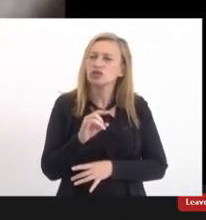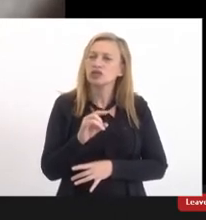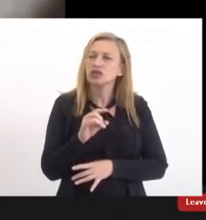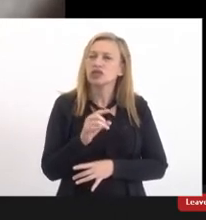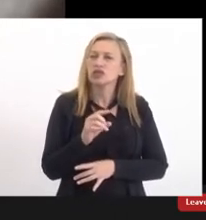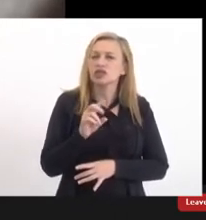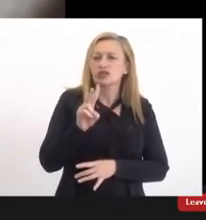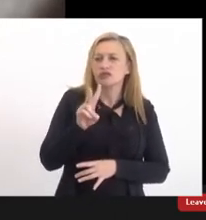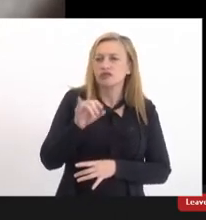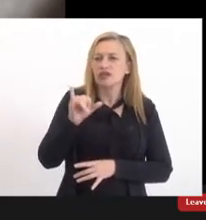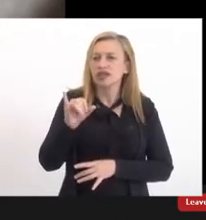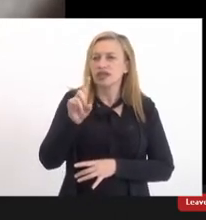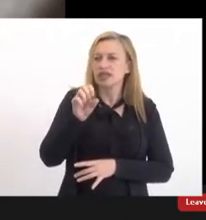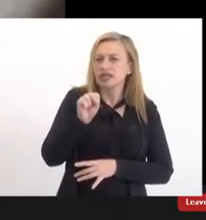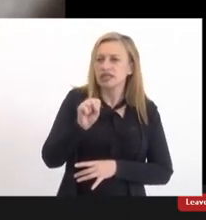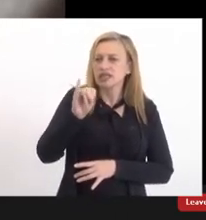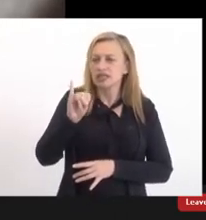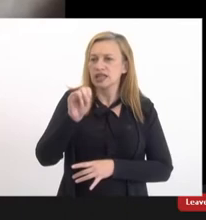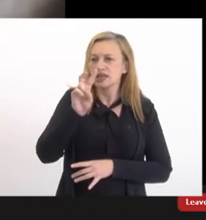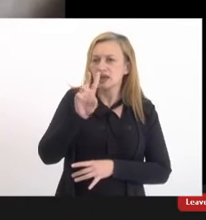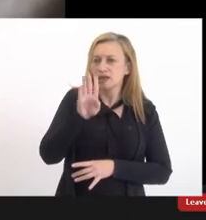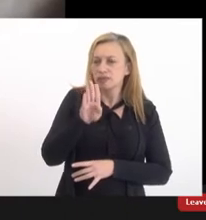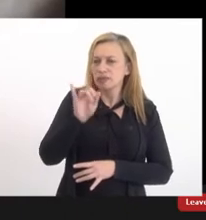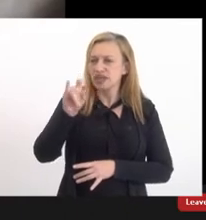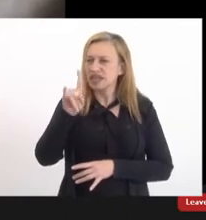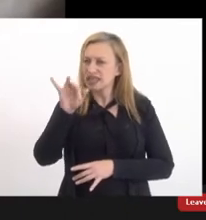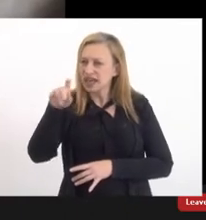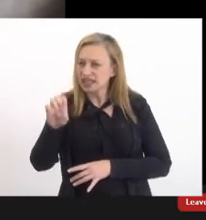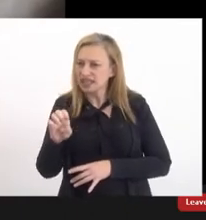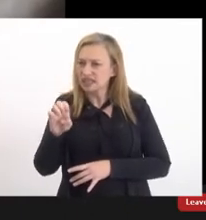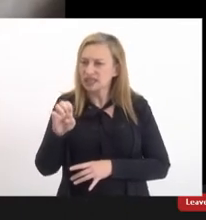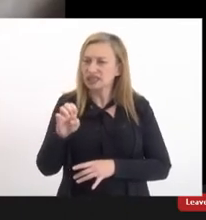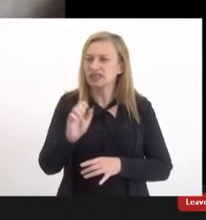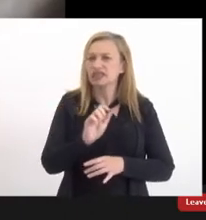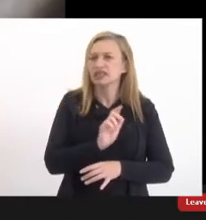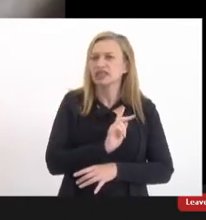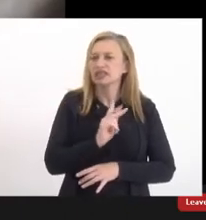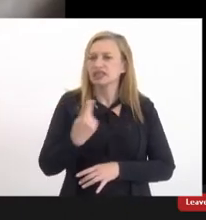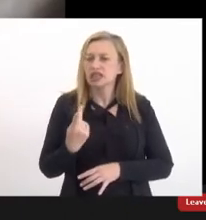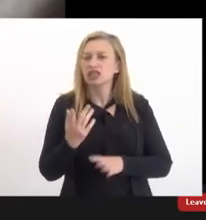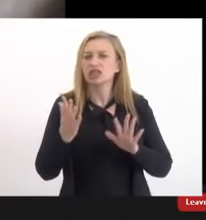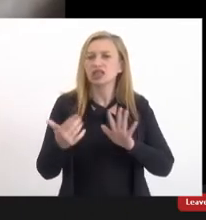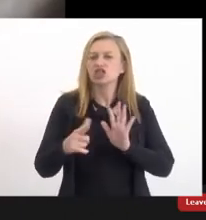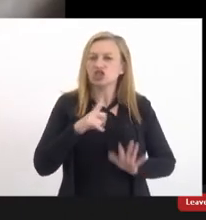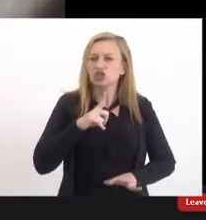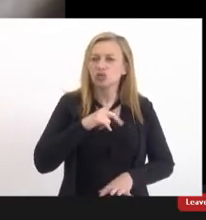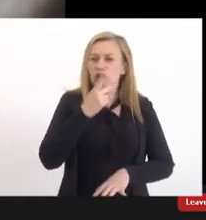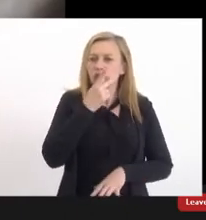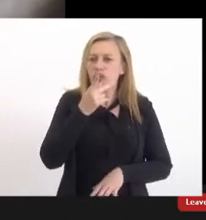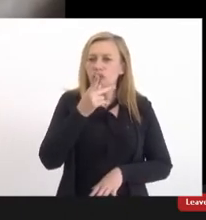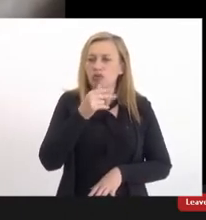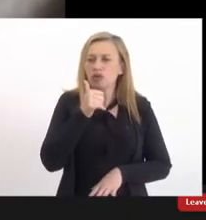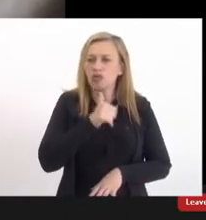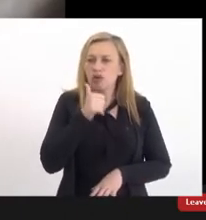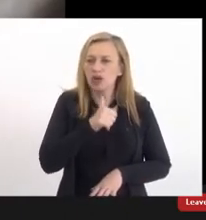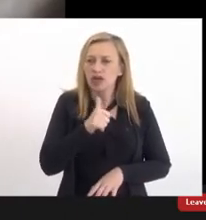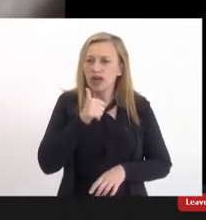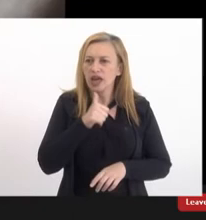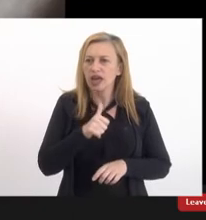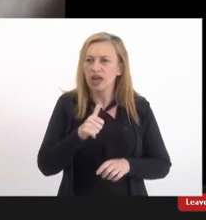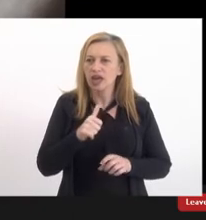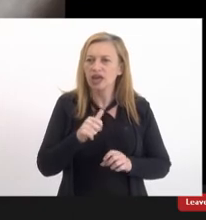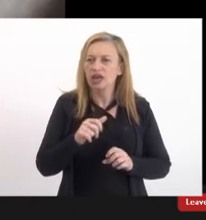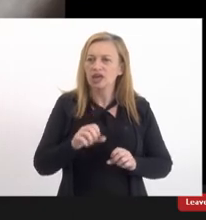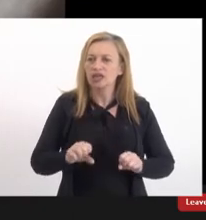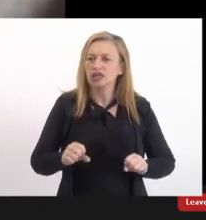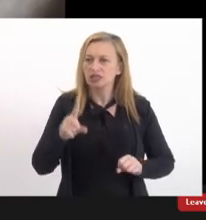e tinha uma mulher trans com deficiência na mesa que eu vou lembrar o nome dela se eu não lembro sobre o nome que é